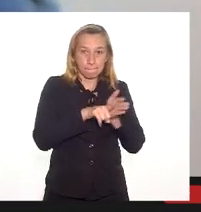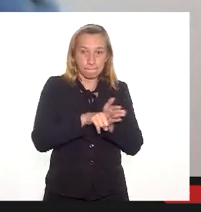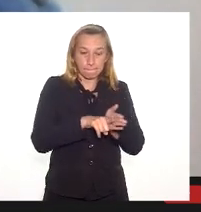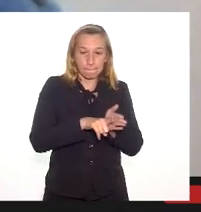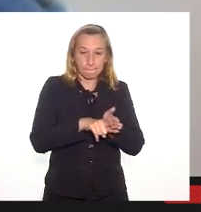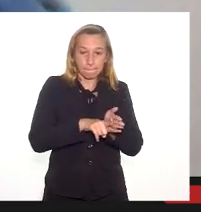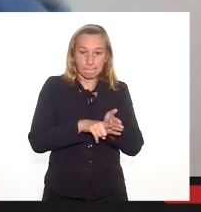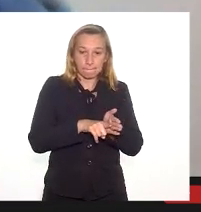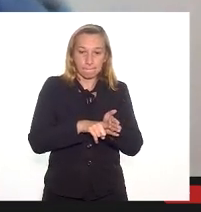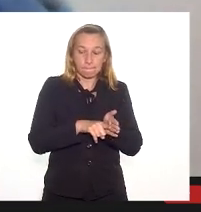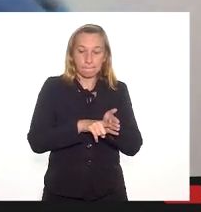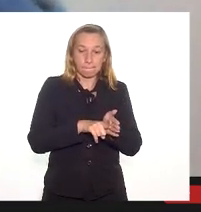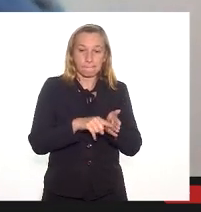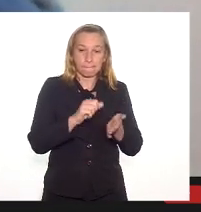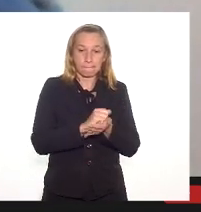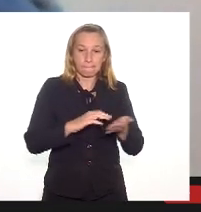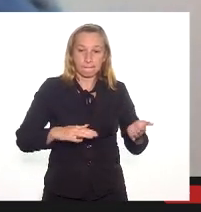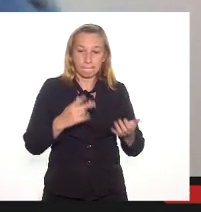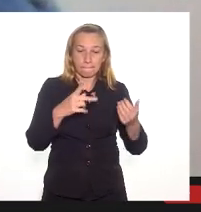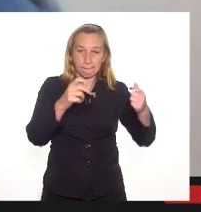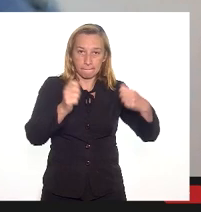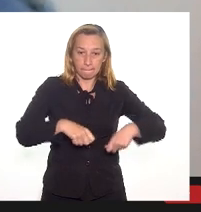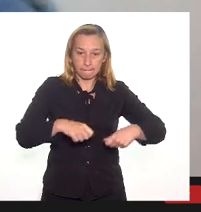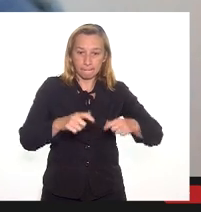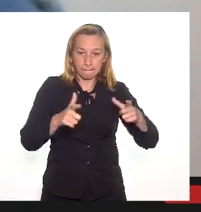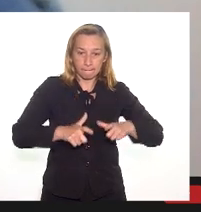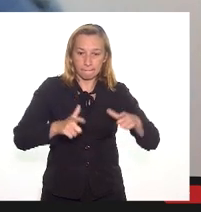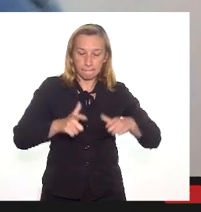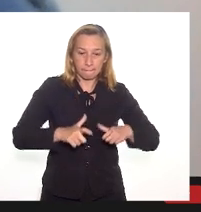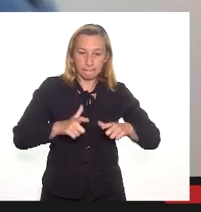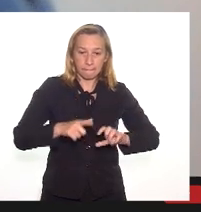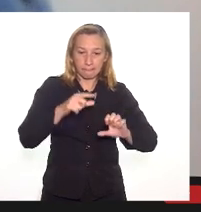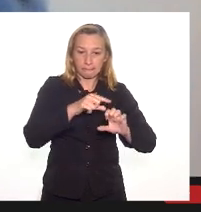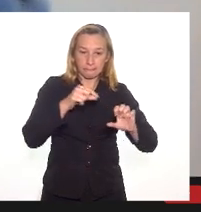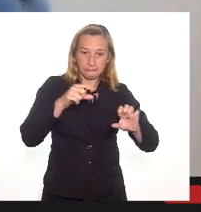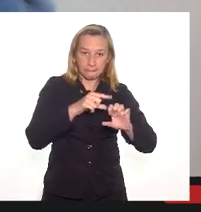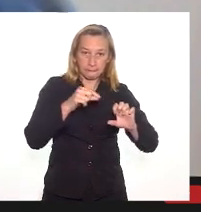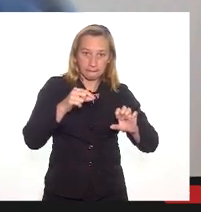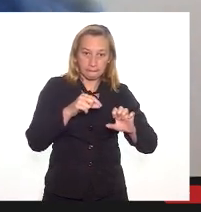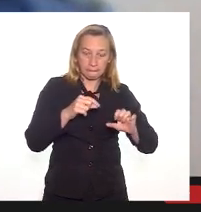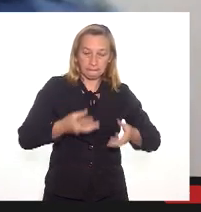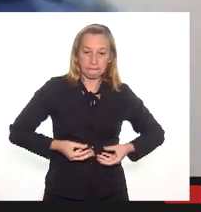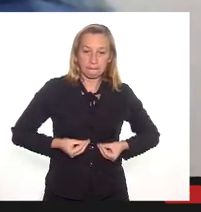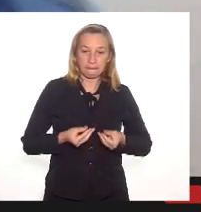sua competência quanto ao licenciamento do local, né, do empreendimento que está sendo estado lá,